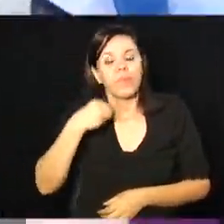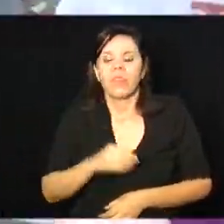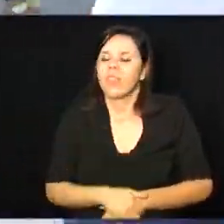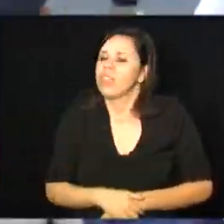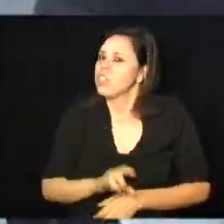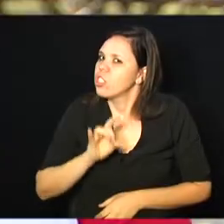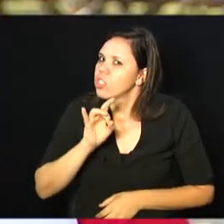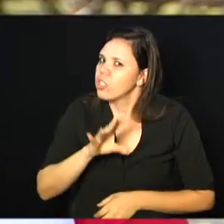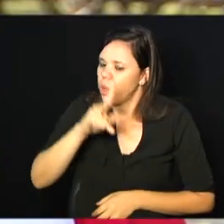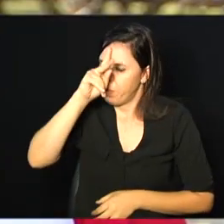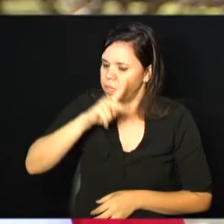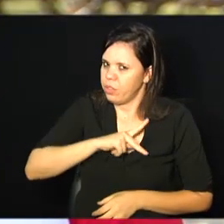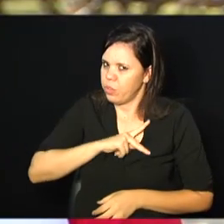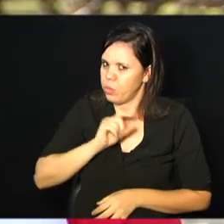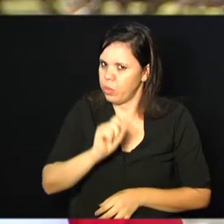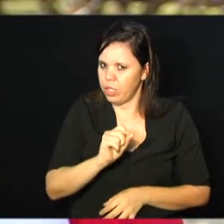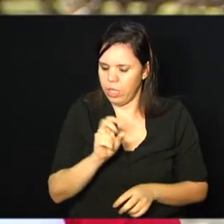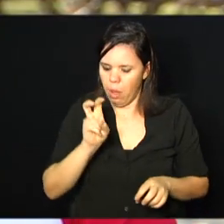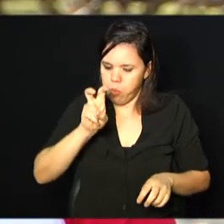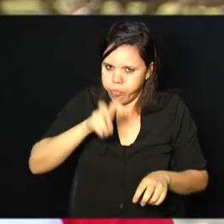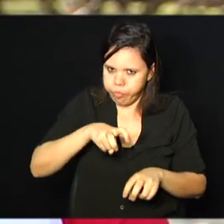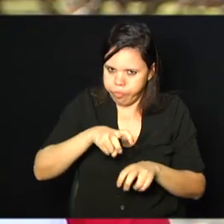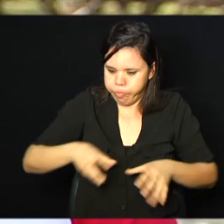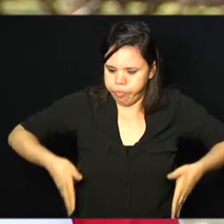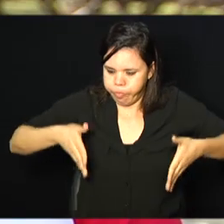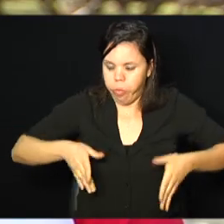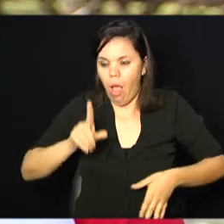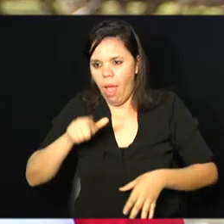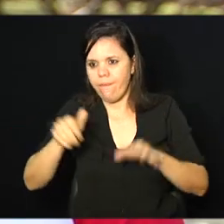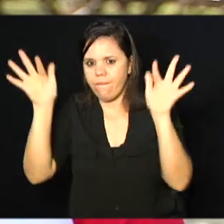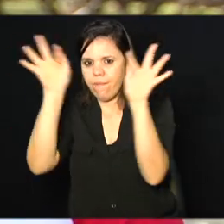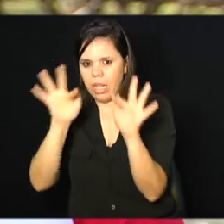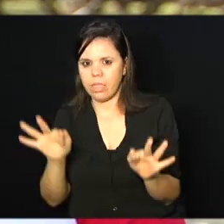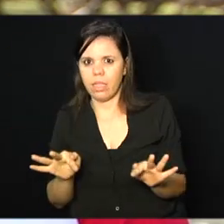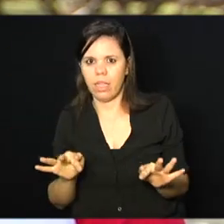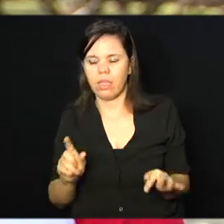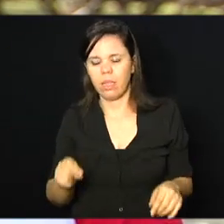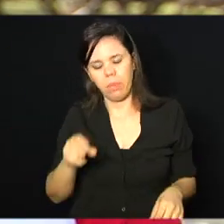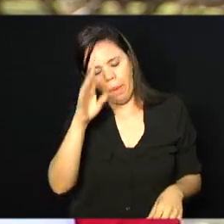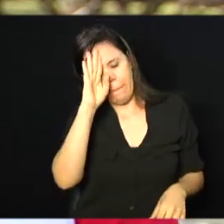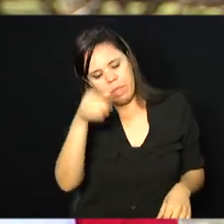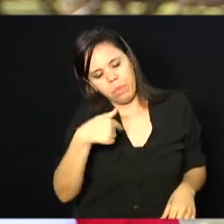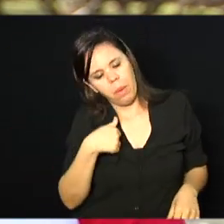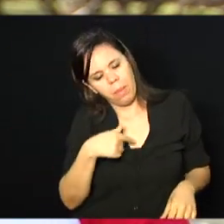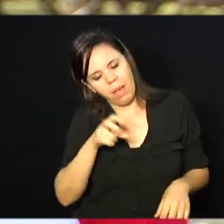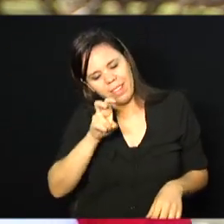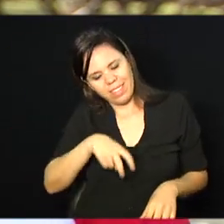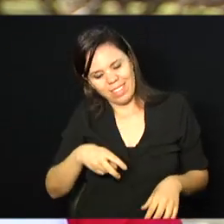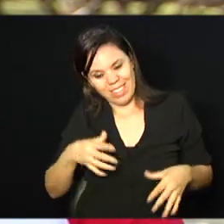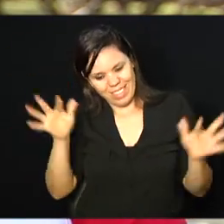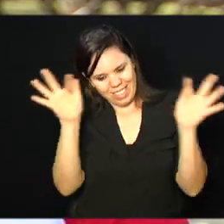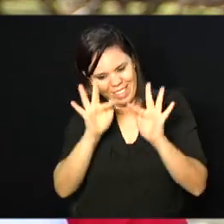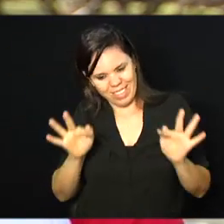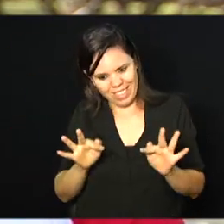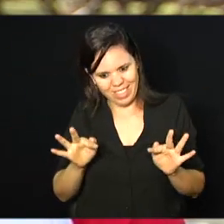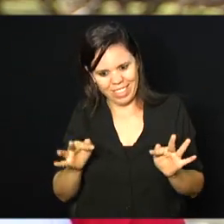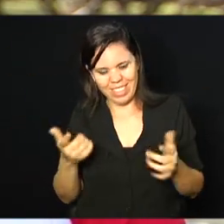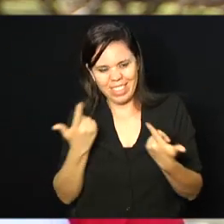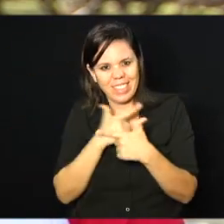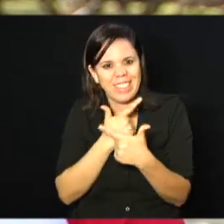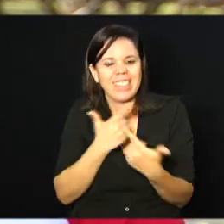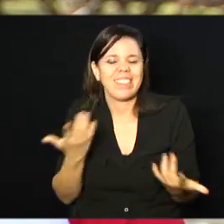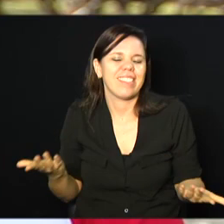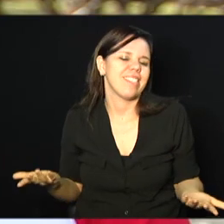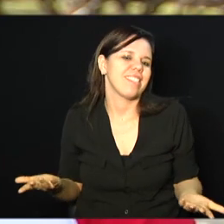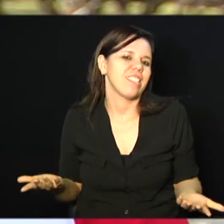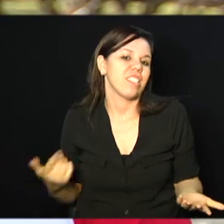quem está na cadeira. A felicidade, principalmente deles, de ver o jeito que eles ficam felizes, contentes. Para a